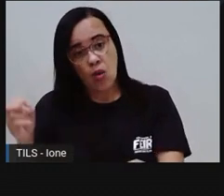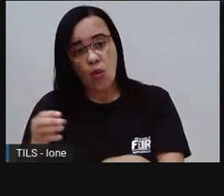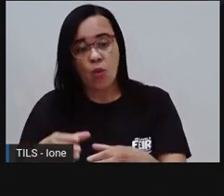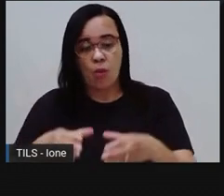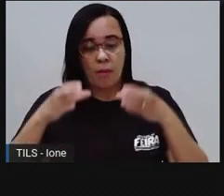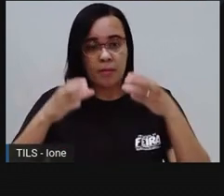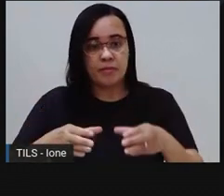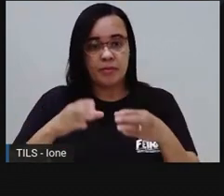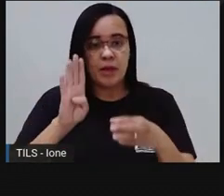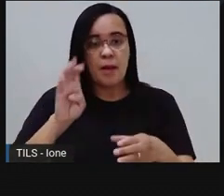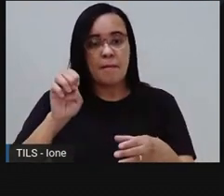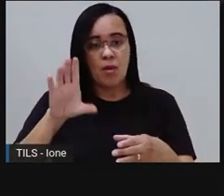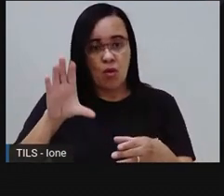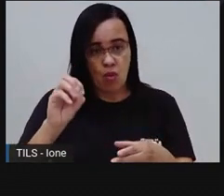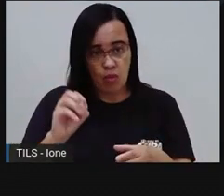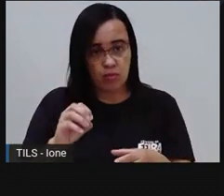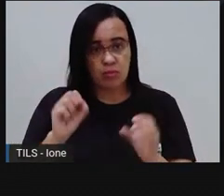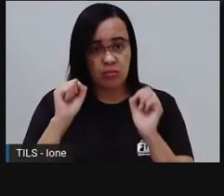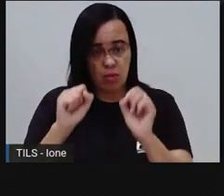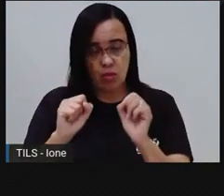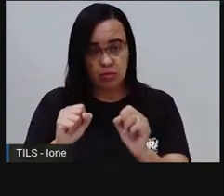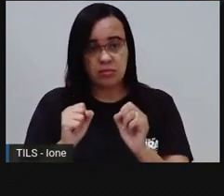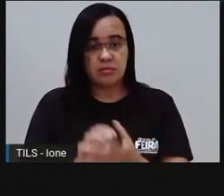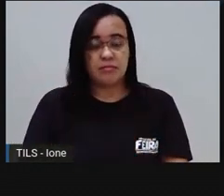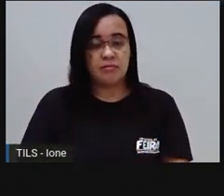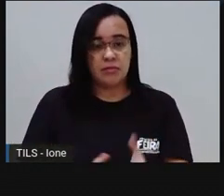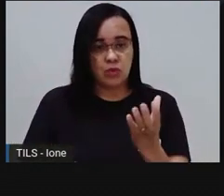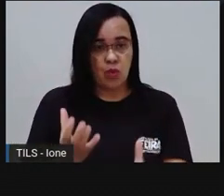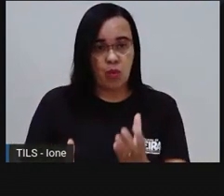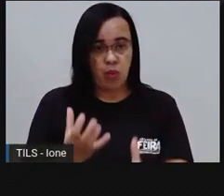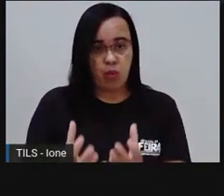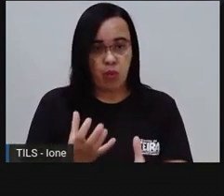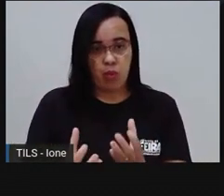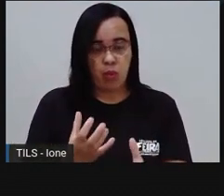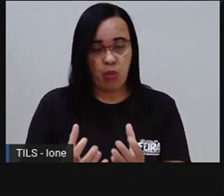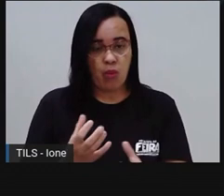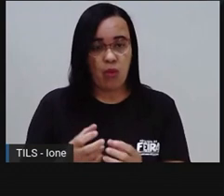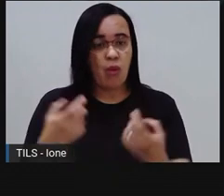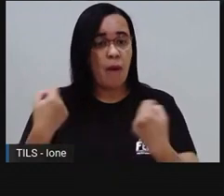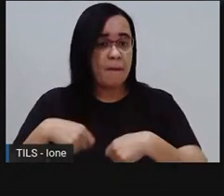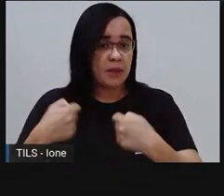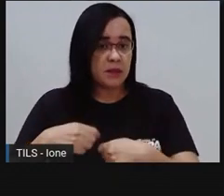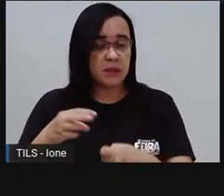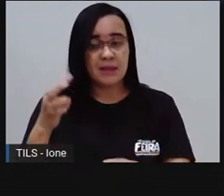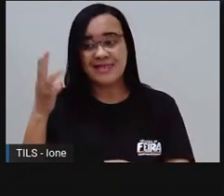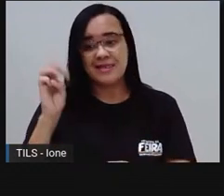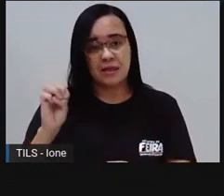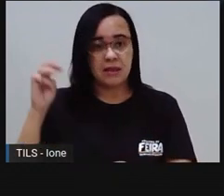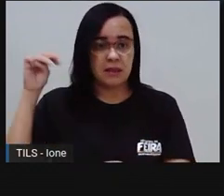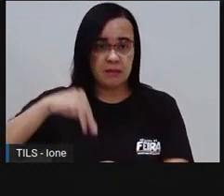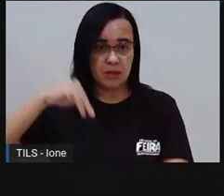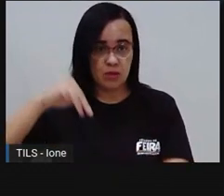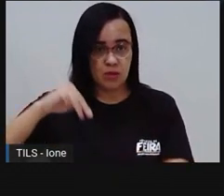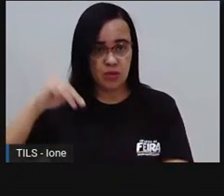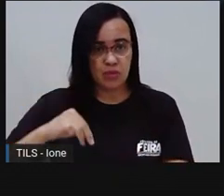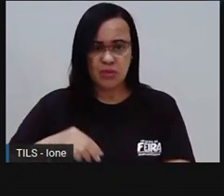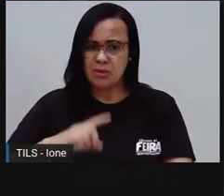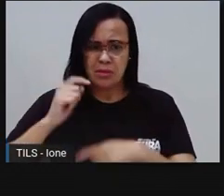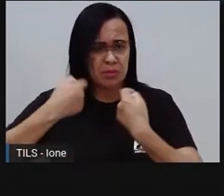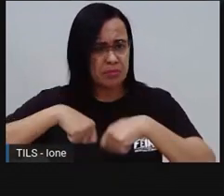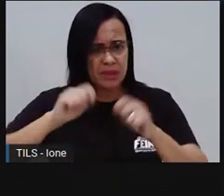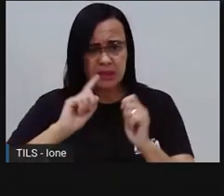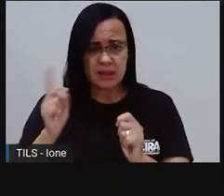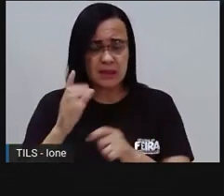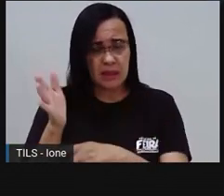Se o seu bolo Assar aí Durante 30 minutos Não precisa você ficar ali Filmando 30 minutos Até o bolo Ficar pronto